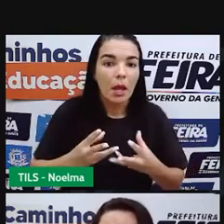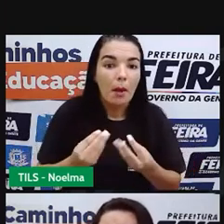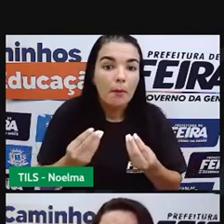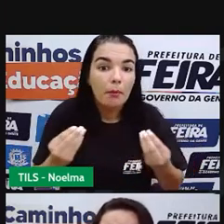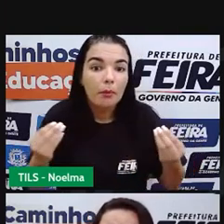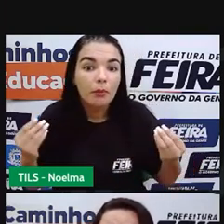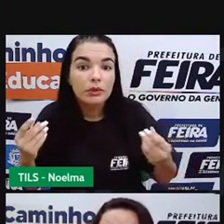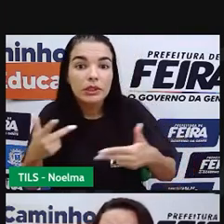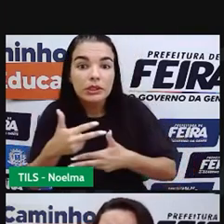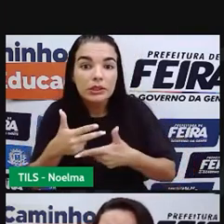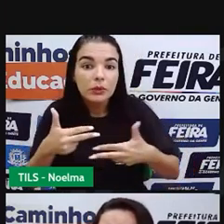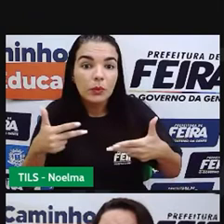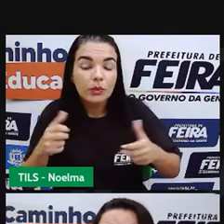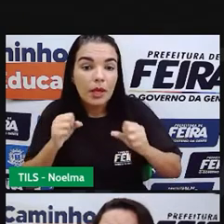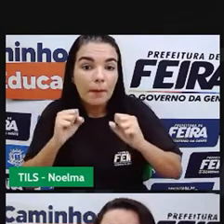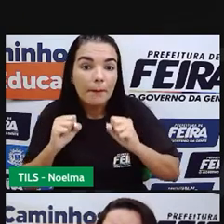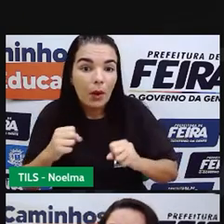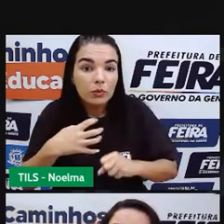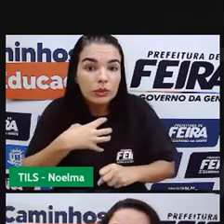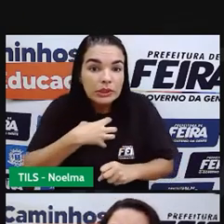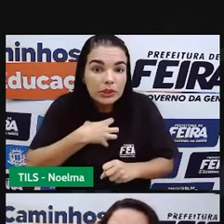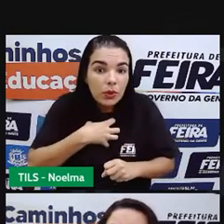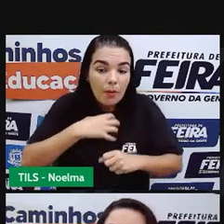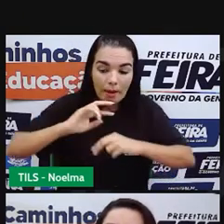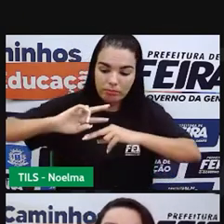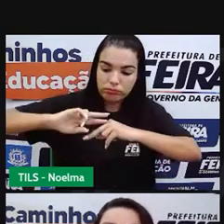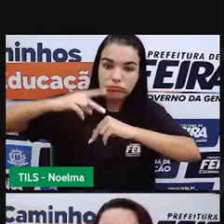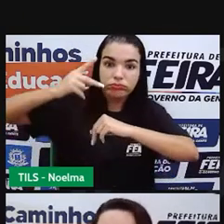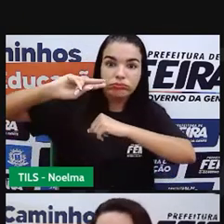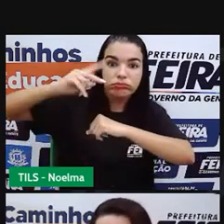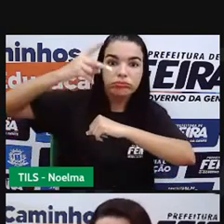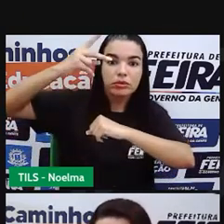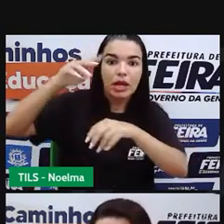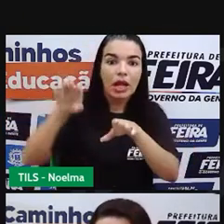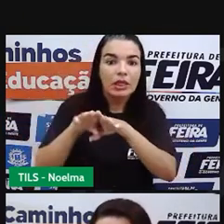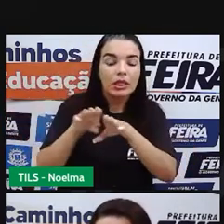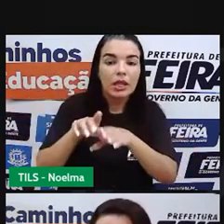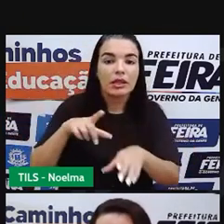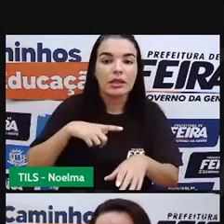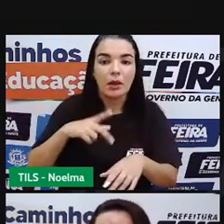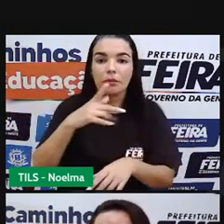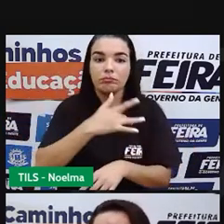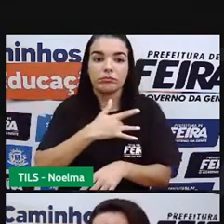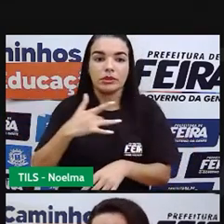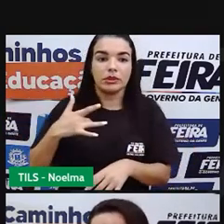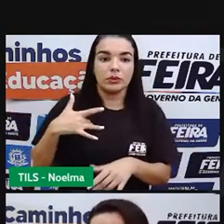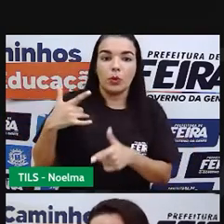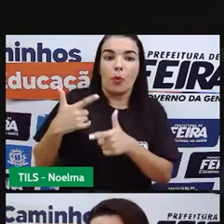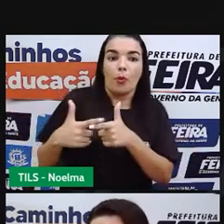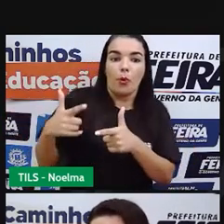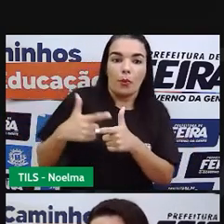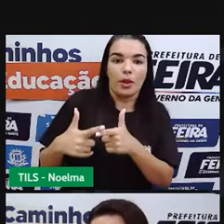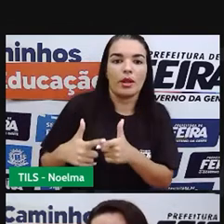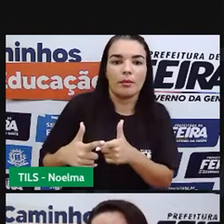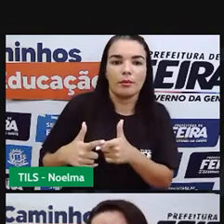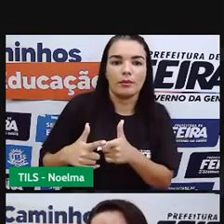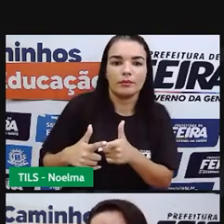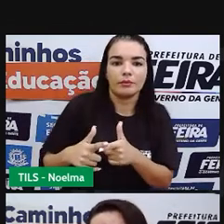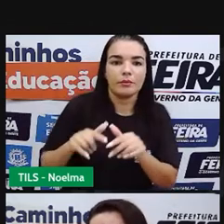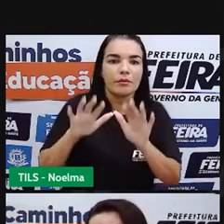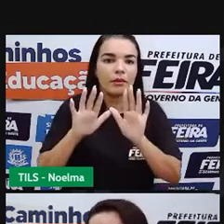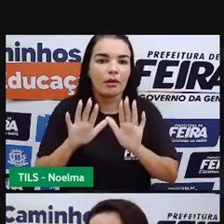que os sintomas, eles vão aumentando até um estado crítico. As pessoas que têm